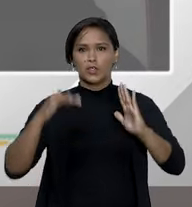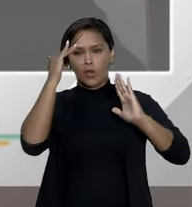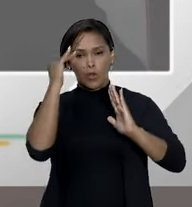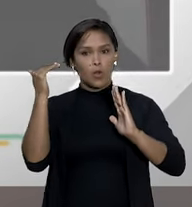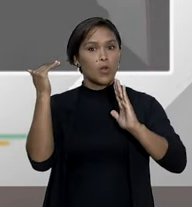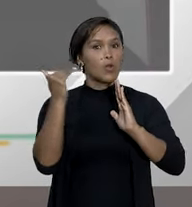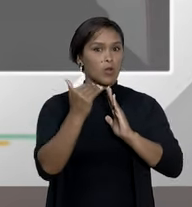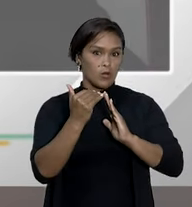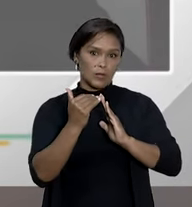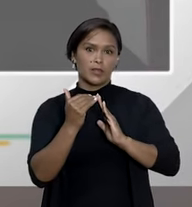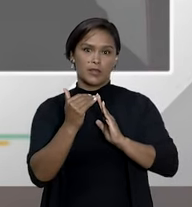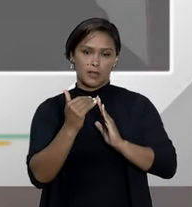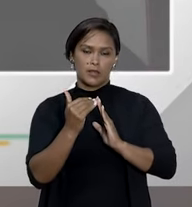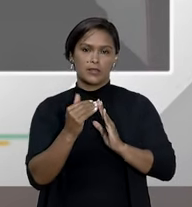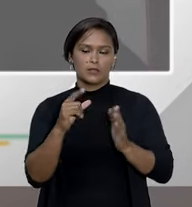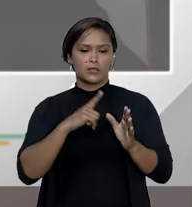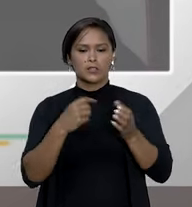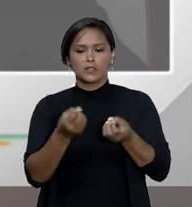fornecerem